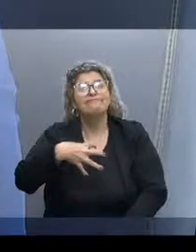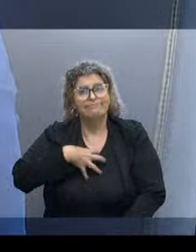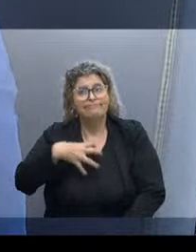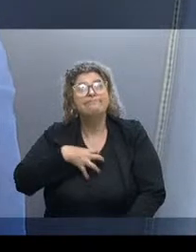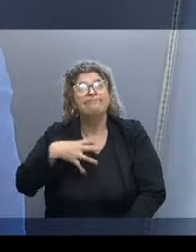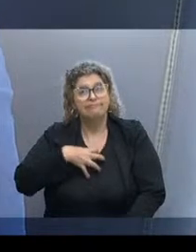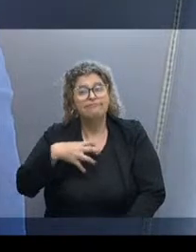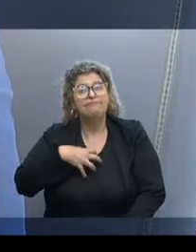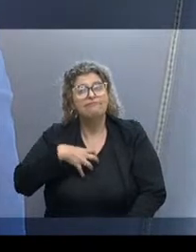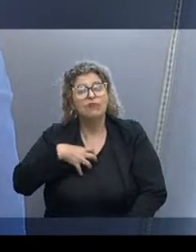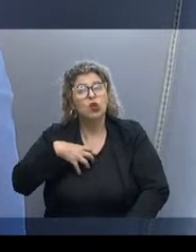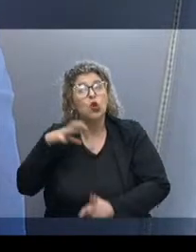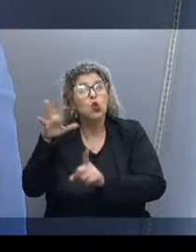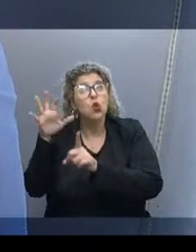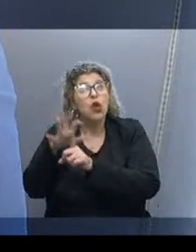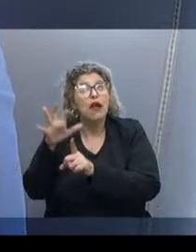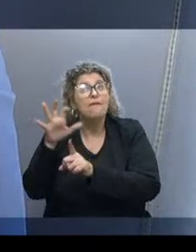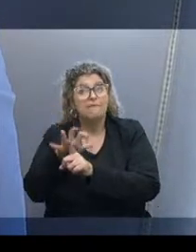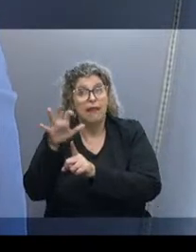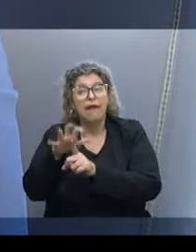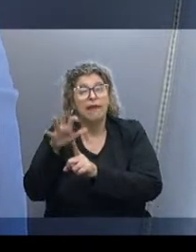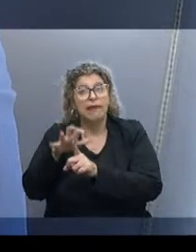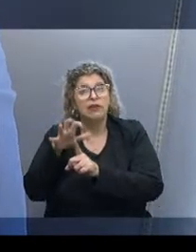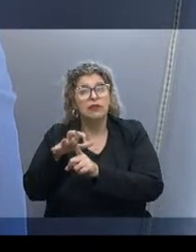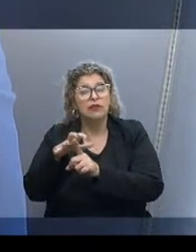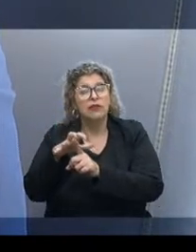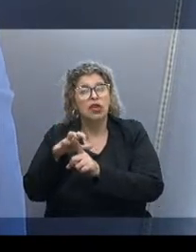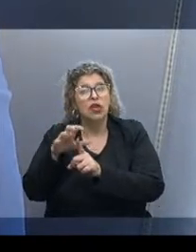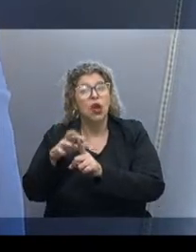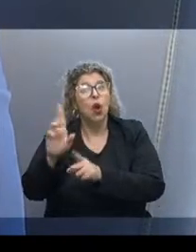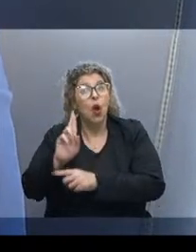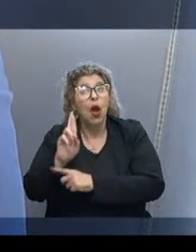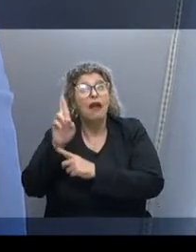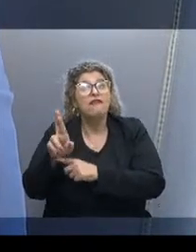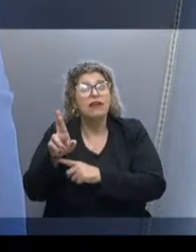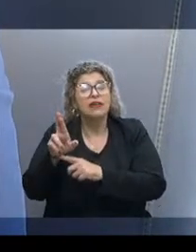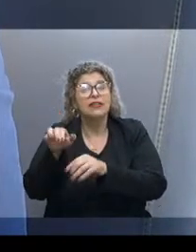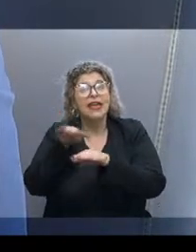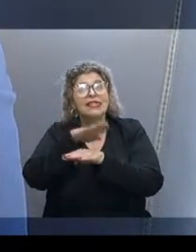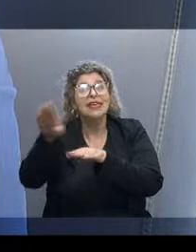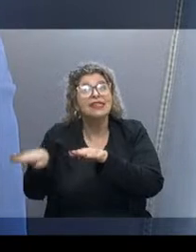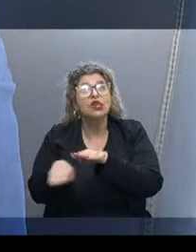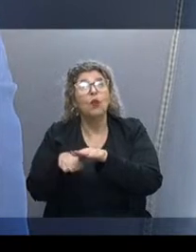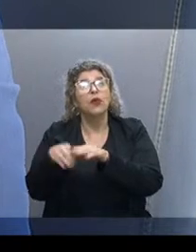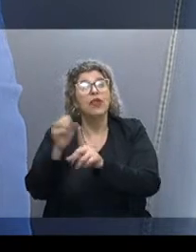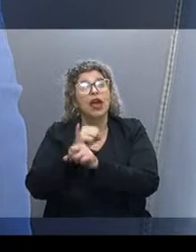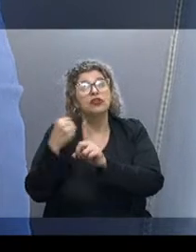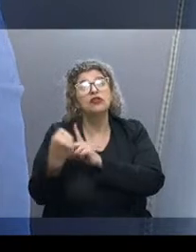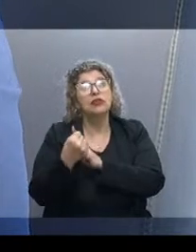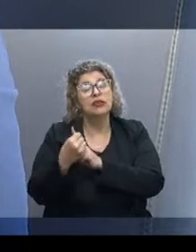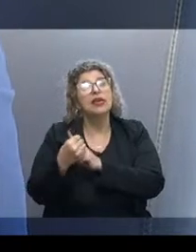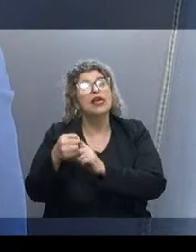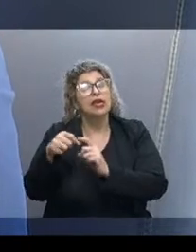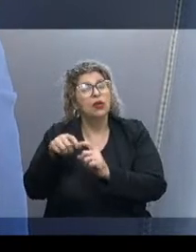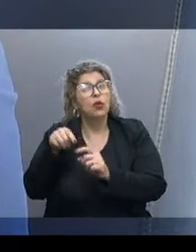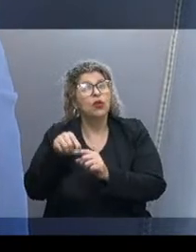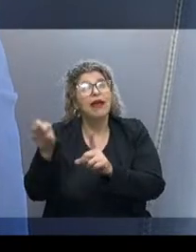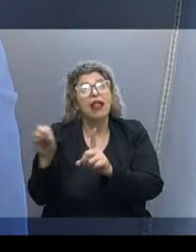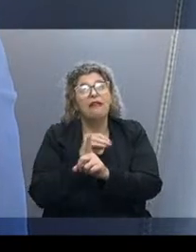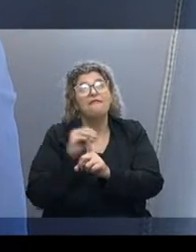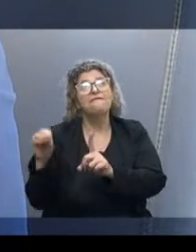diretamente o reflexo como consequência da desigualdade e como a consequência da